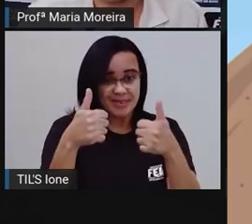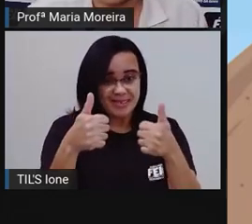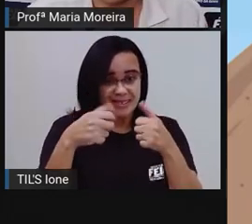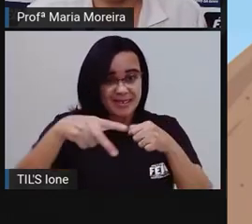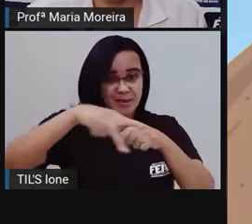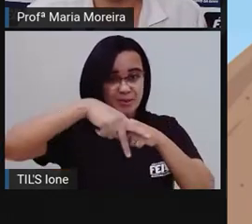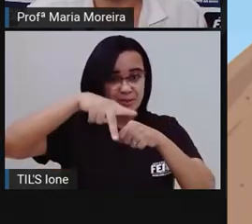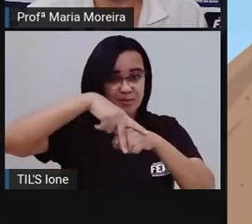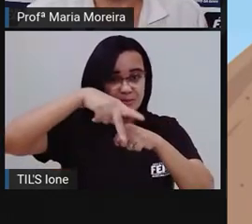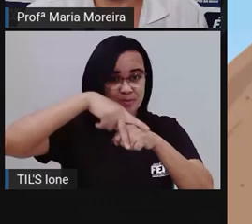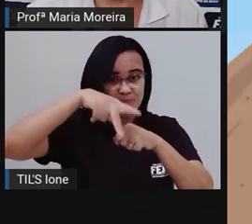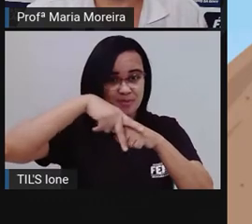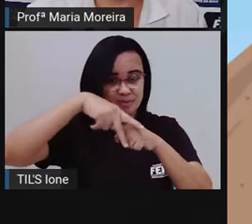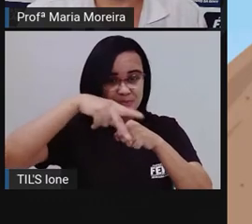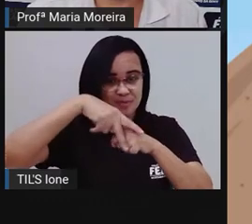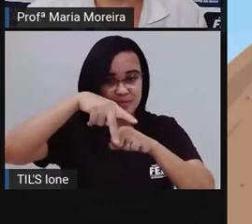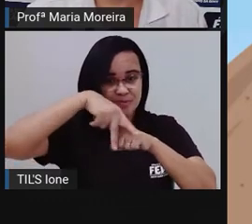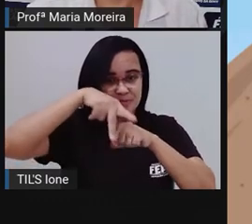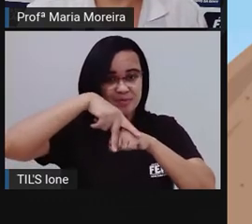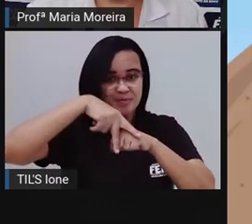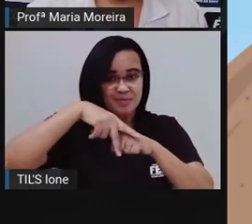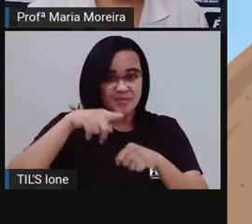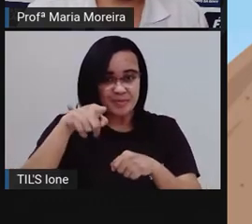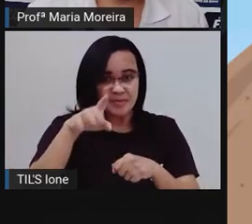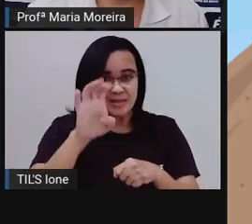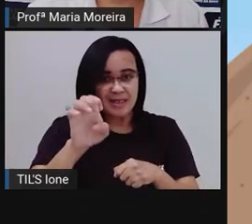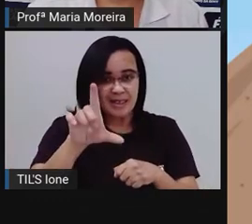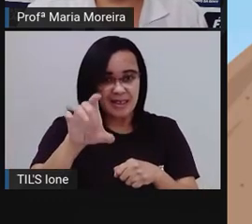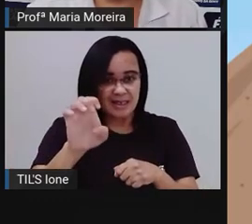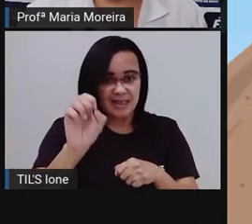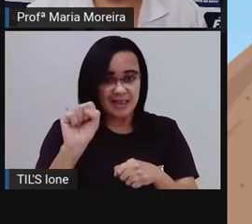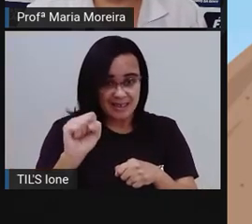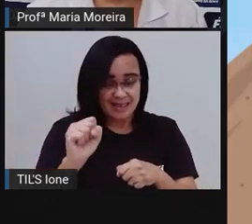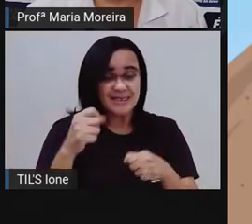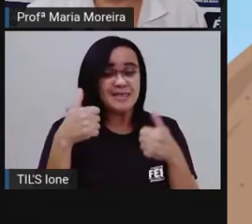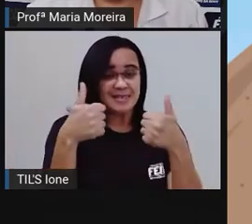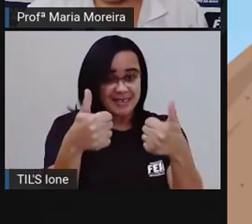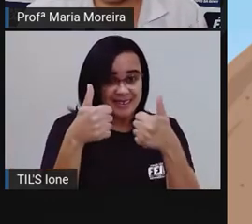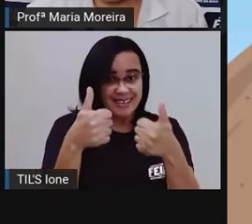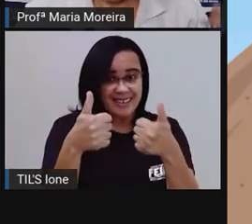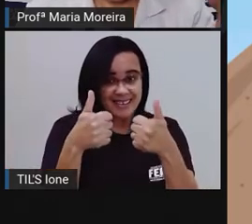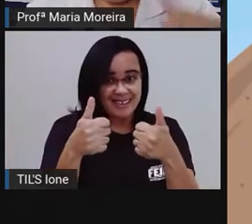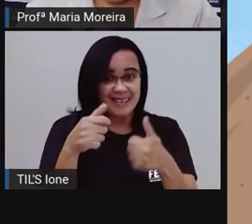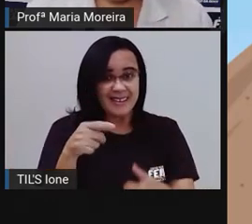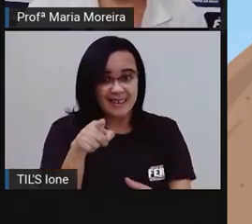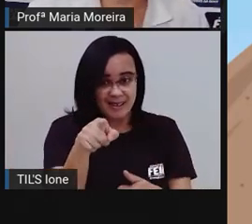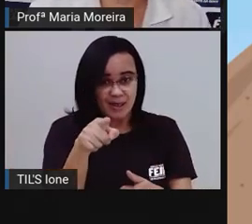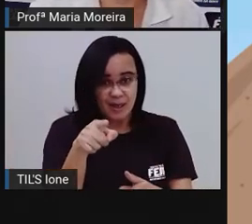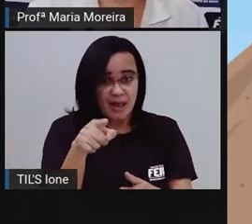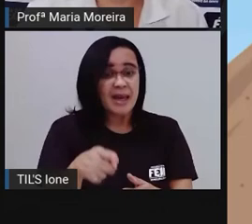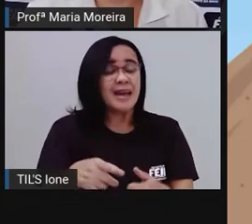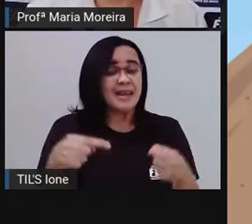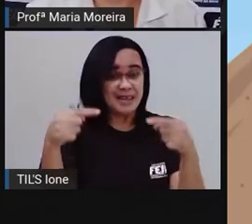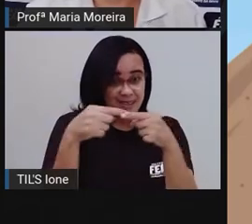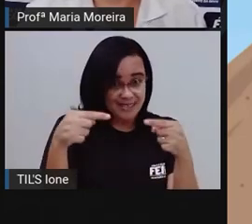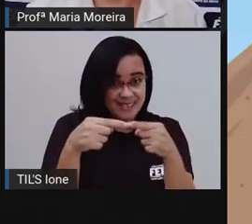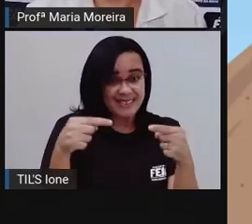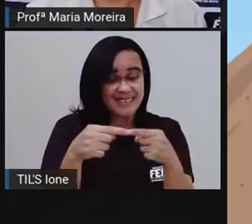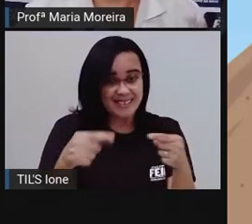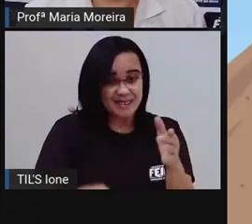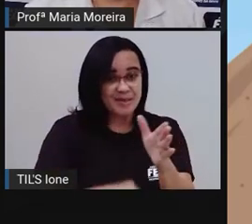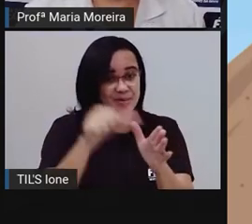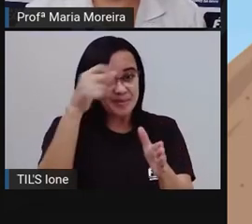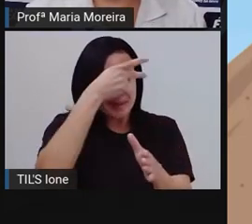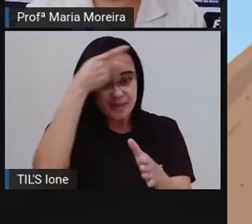pronome. Certo? Vamos ver o daqui agora. Eles é pronome? É sim. E eu? Primeira pessoa aqui, inclusive. Tá?